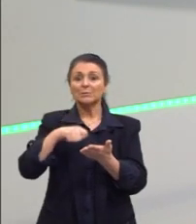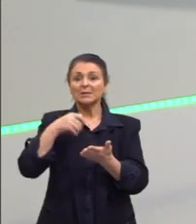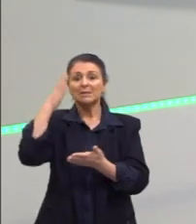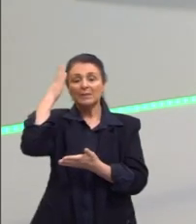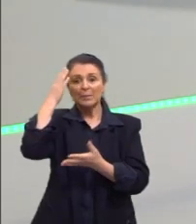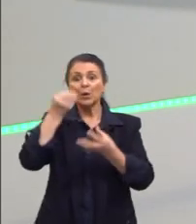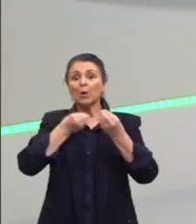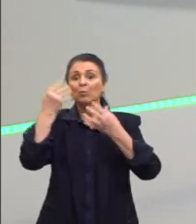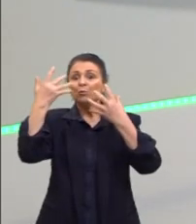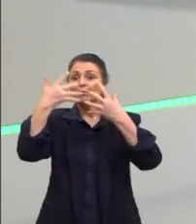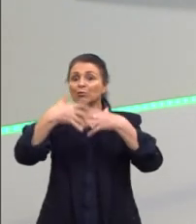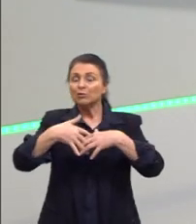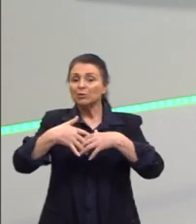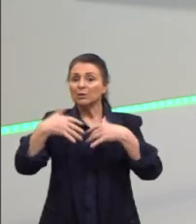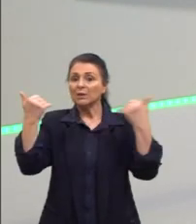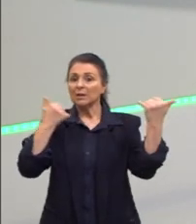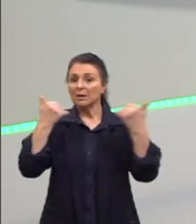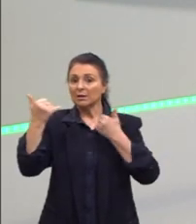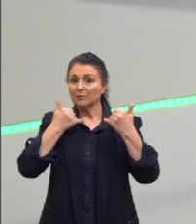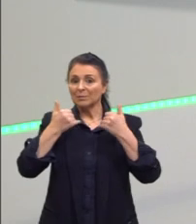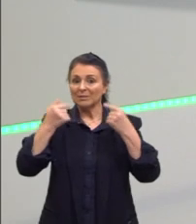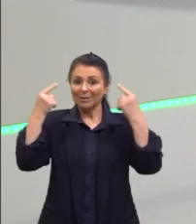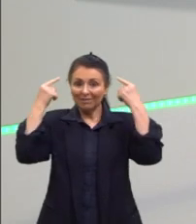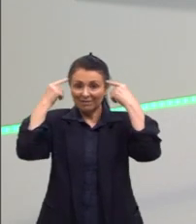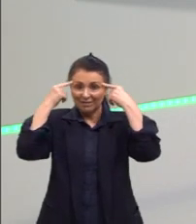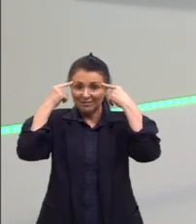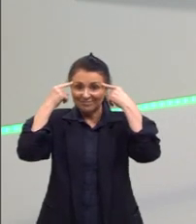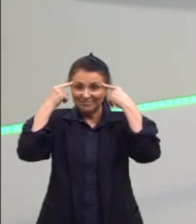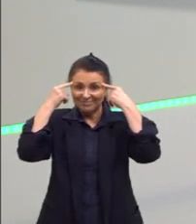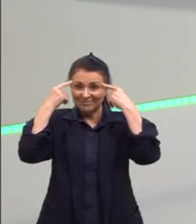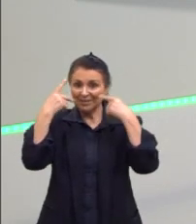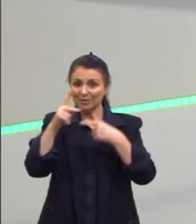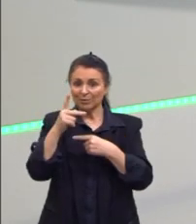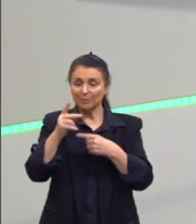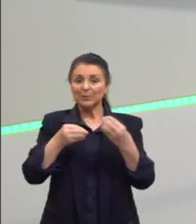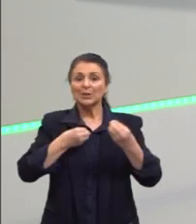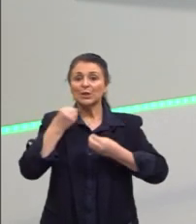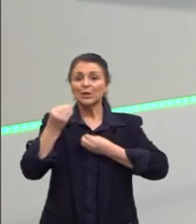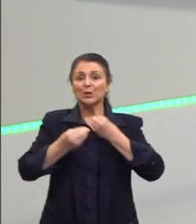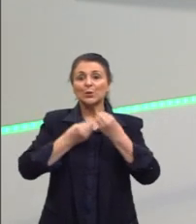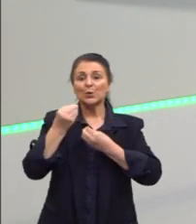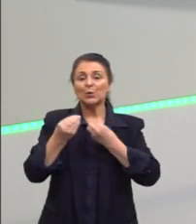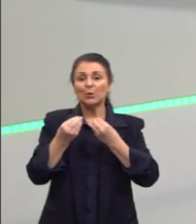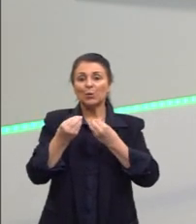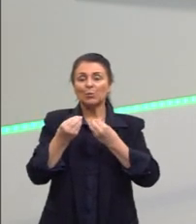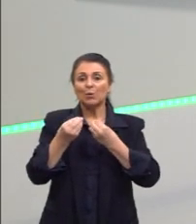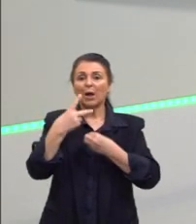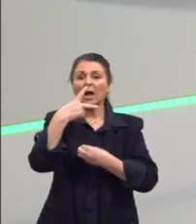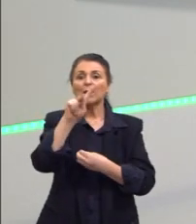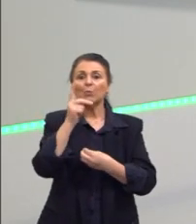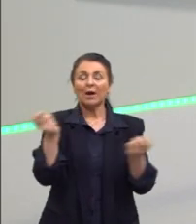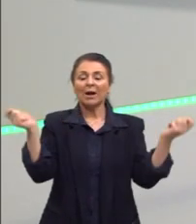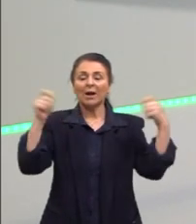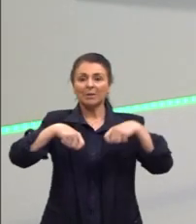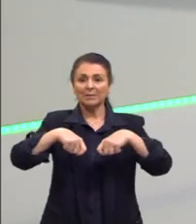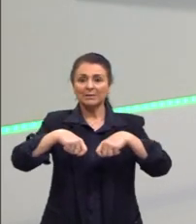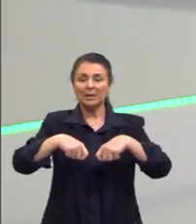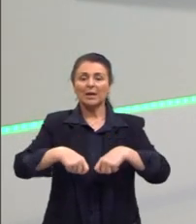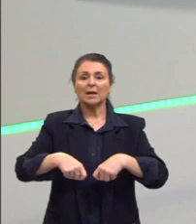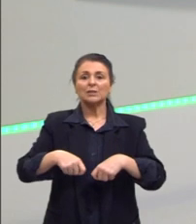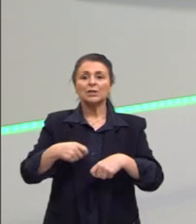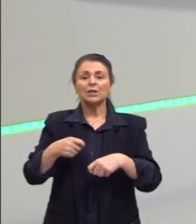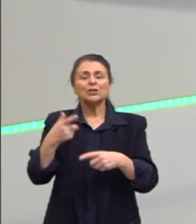como funciona essa informação dentro da tua cabecinha. E como é a tua capacidade de